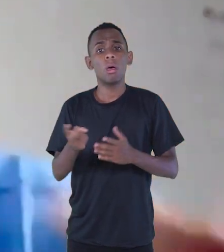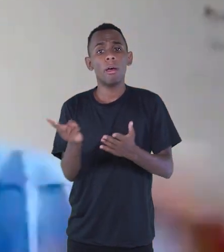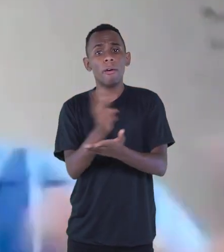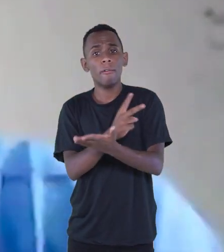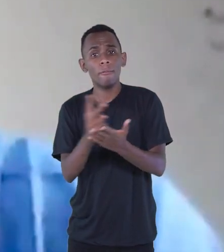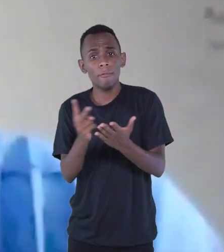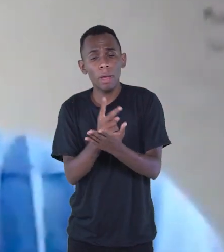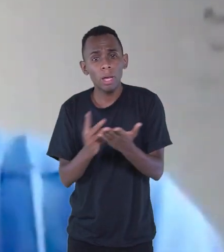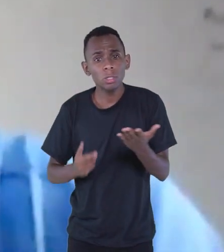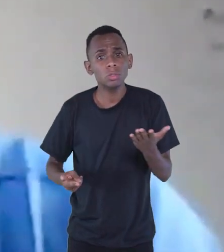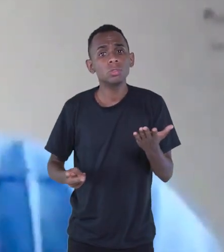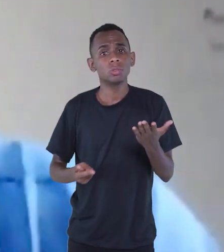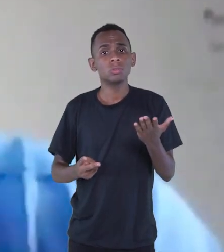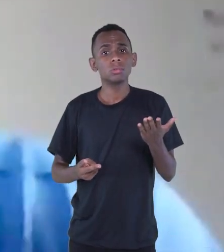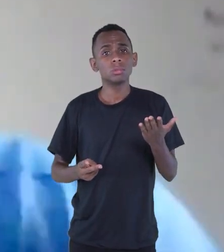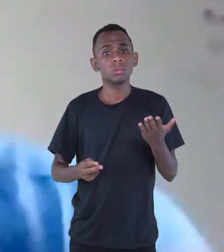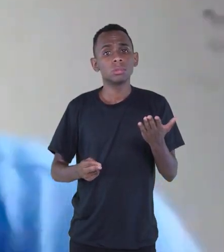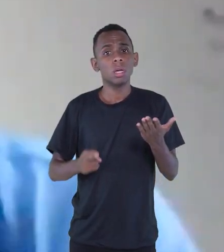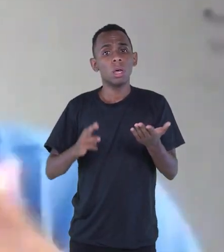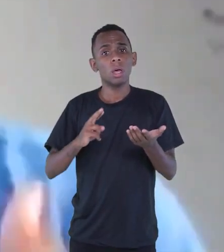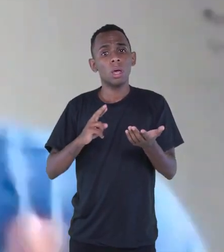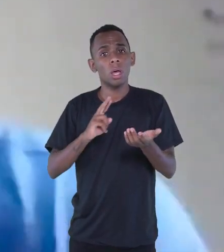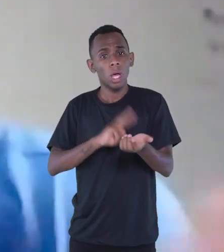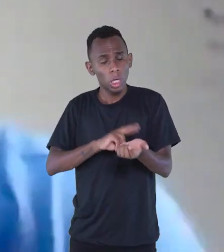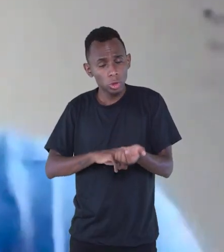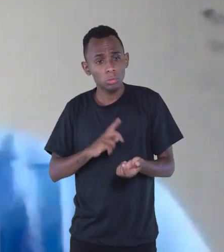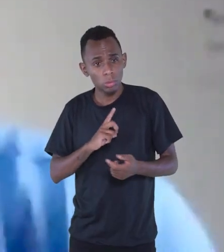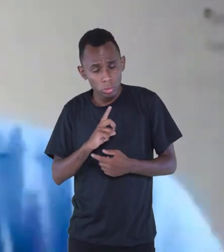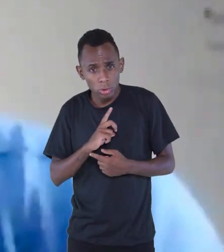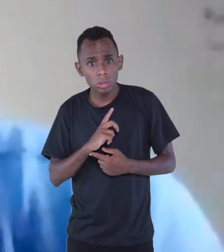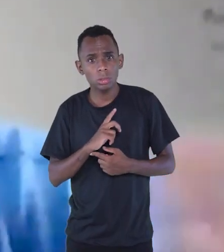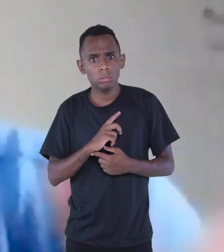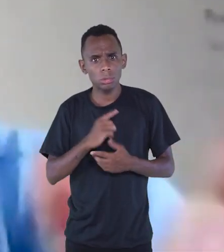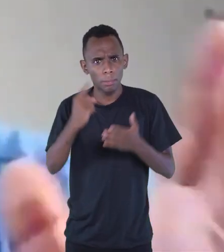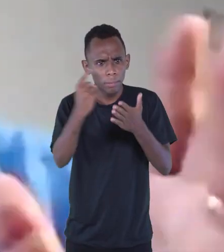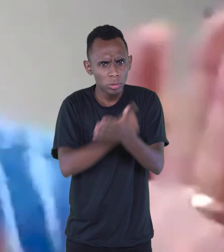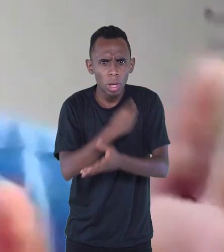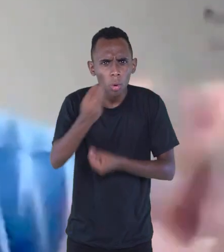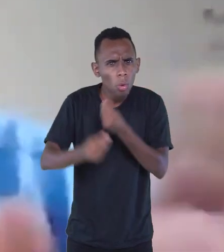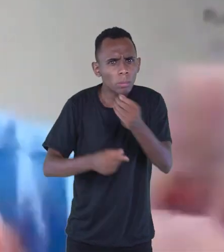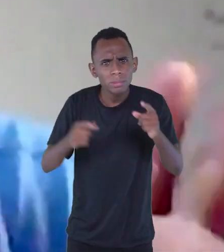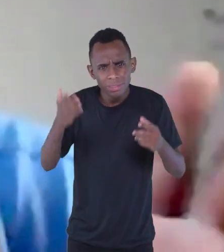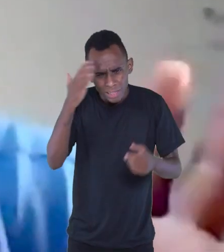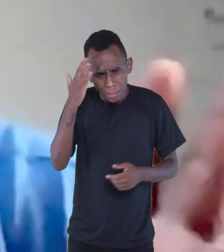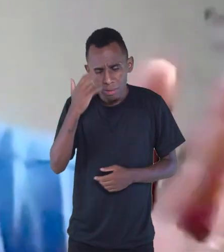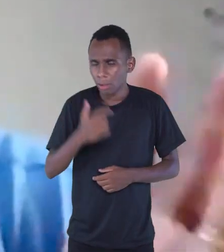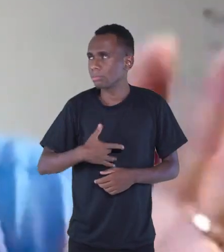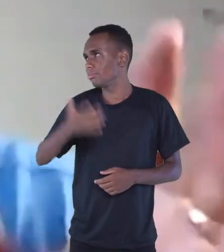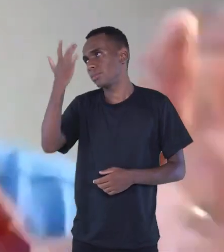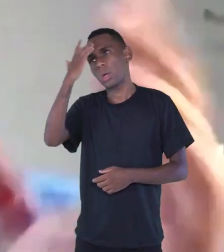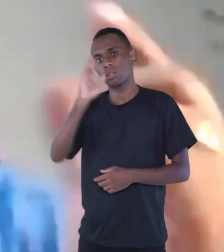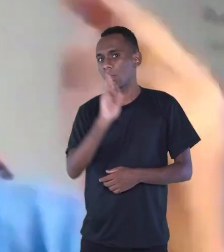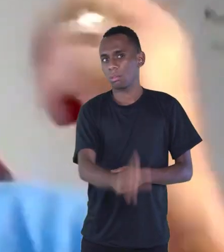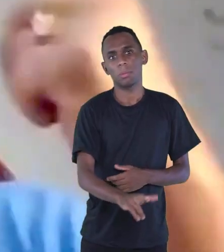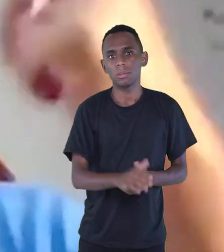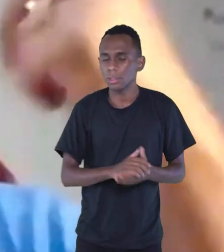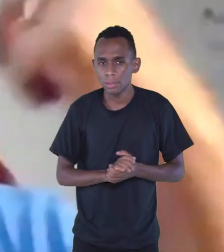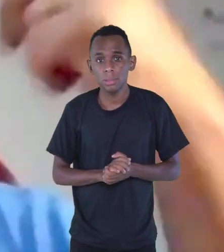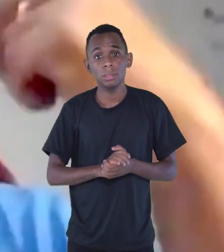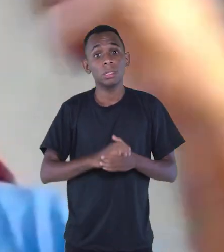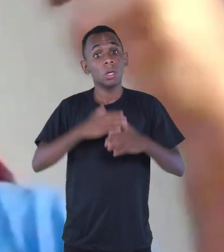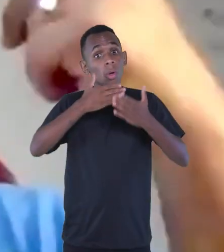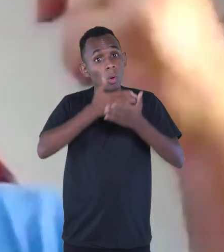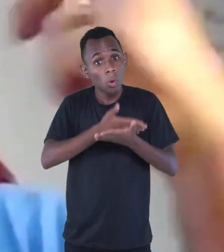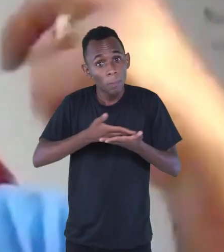metrificados e rimados. Se você me perguntar como que eu sabia, eu não sei. Mas eu sempre, aí eu